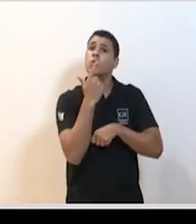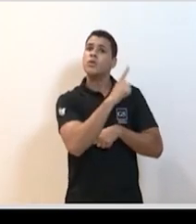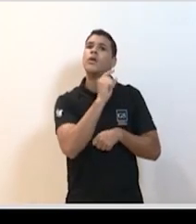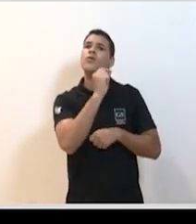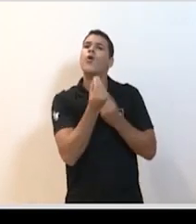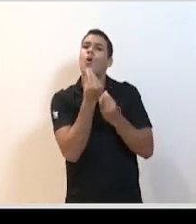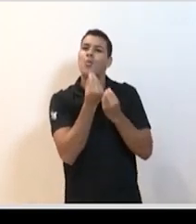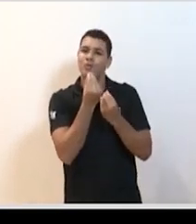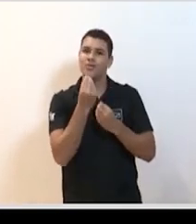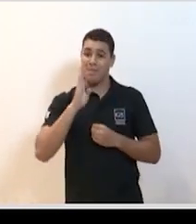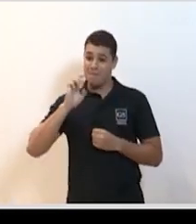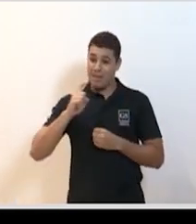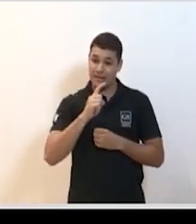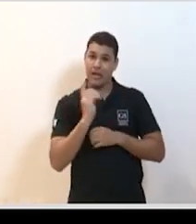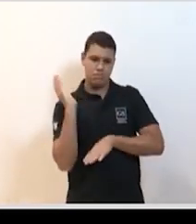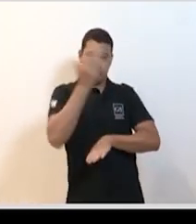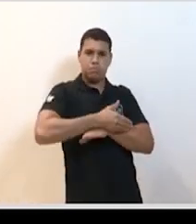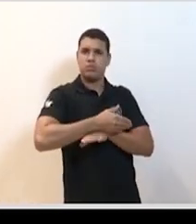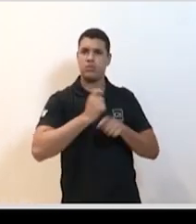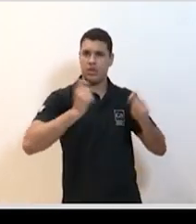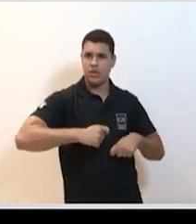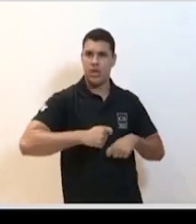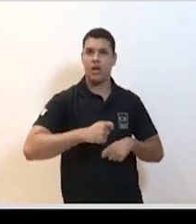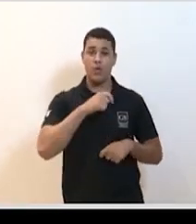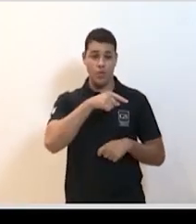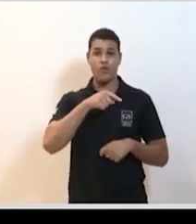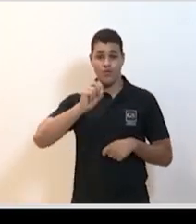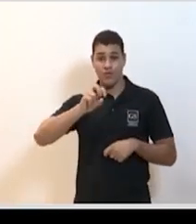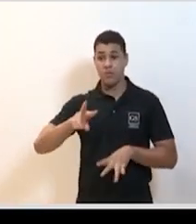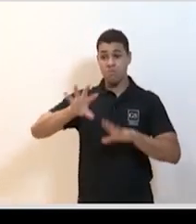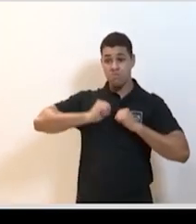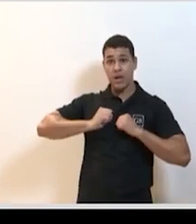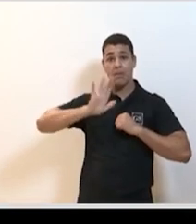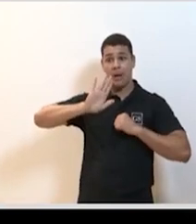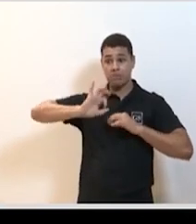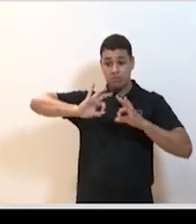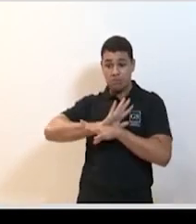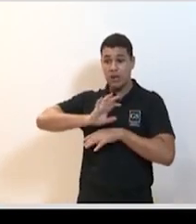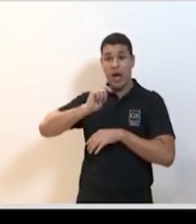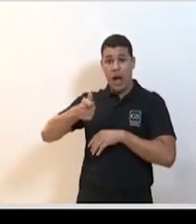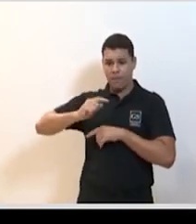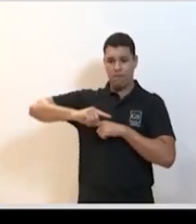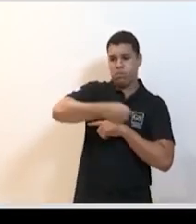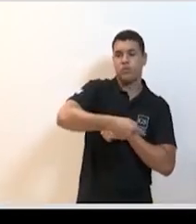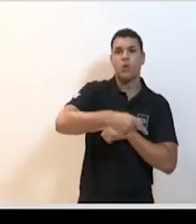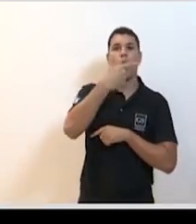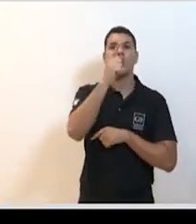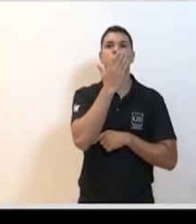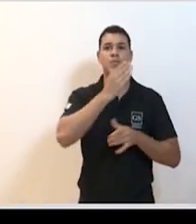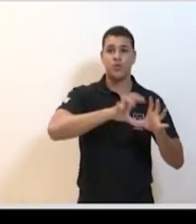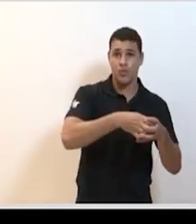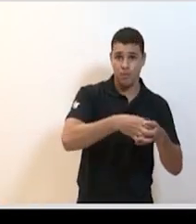viral rica o suficiente para que entre ele, entre os vírus que transitam no morcego,